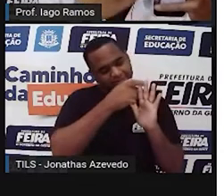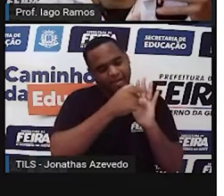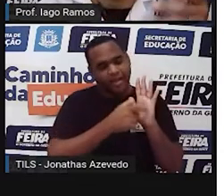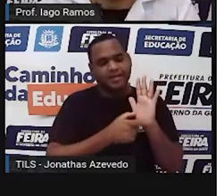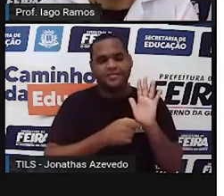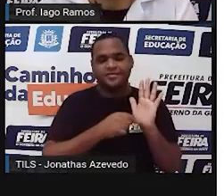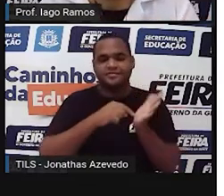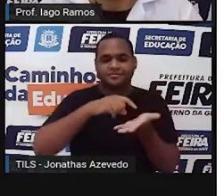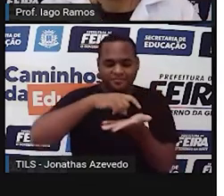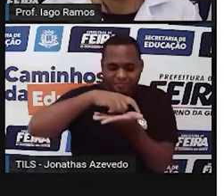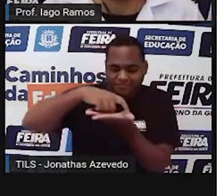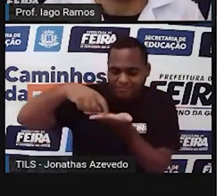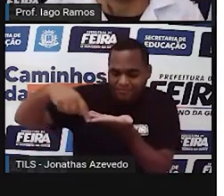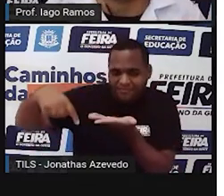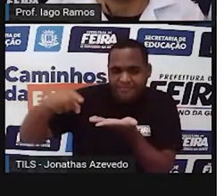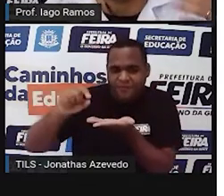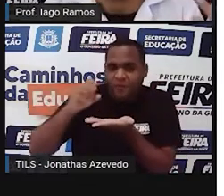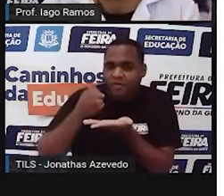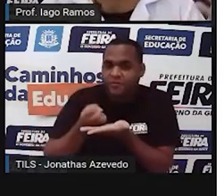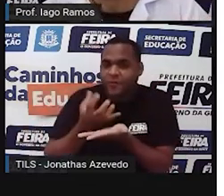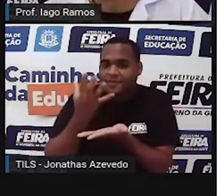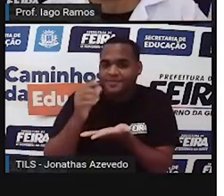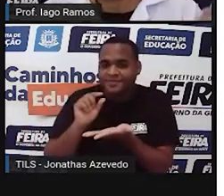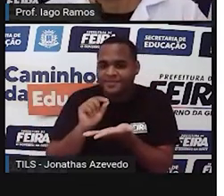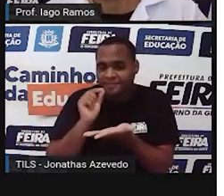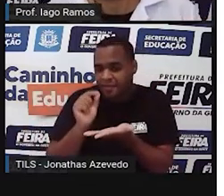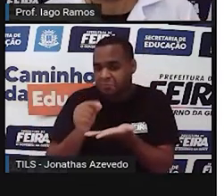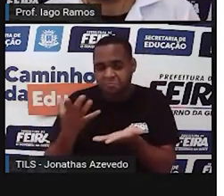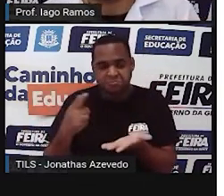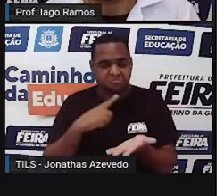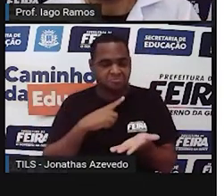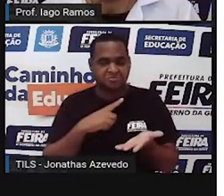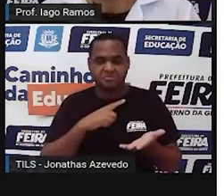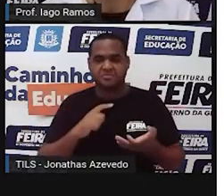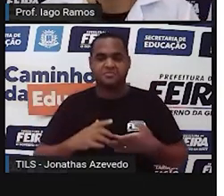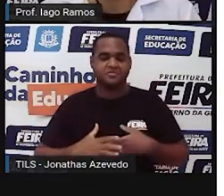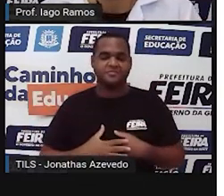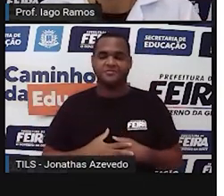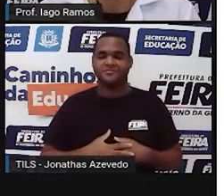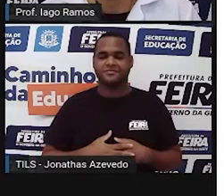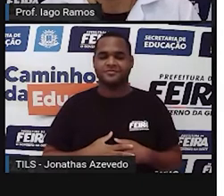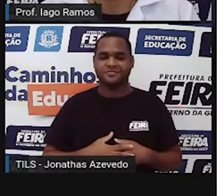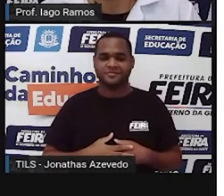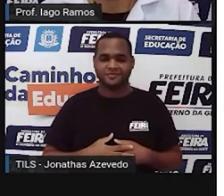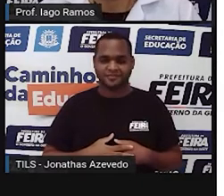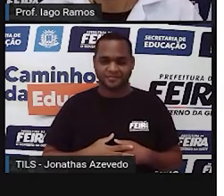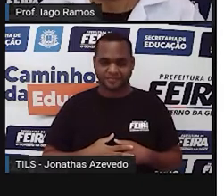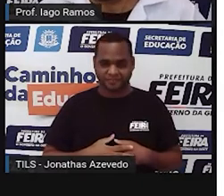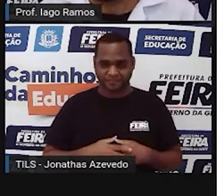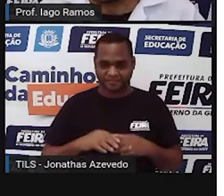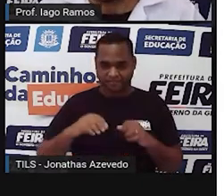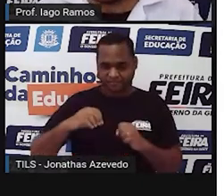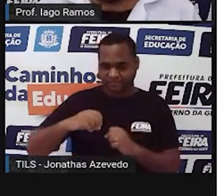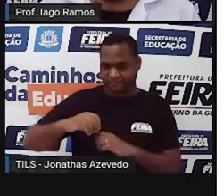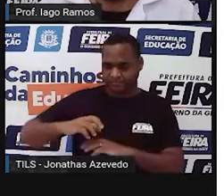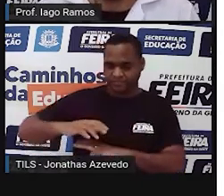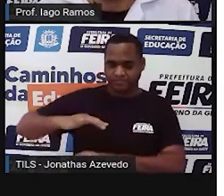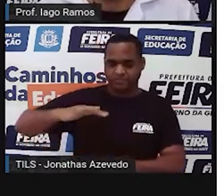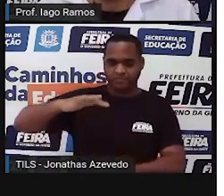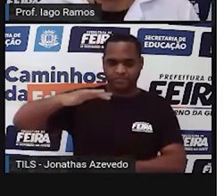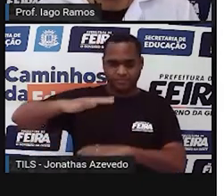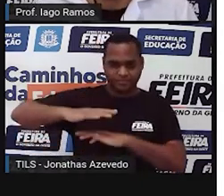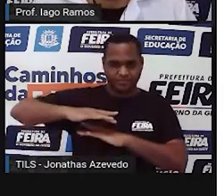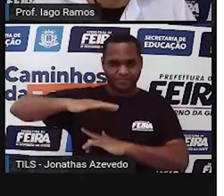medir aqui a tela, você tem a medida da superfície da tela do celular, né? E o volume, né? O